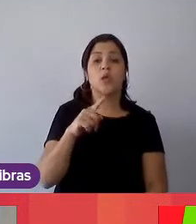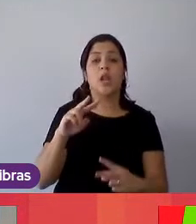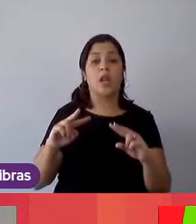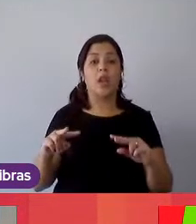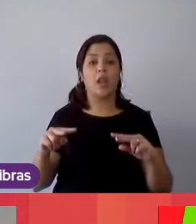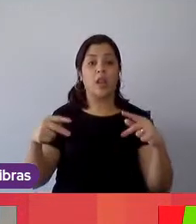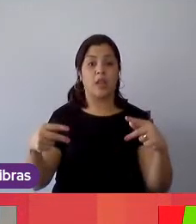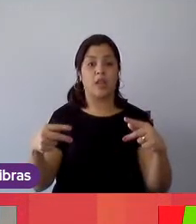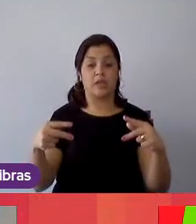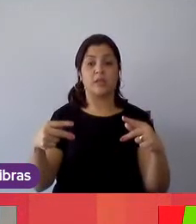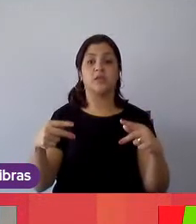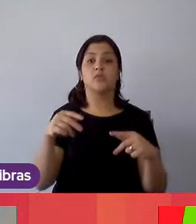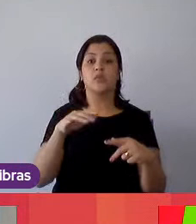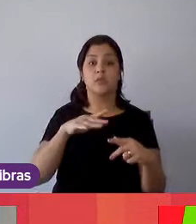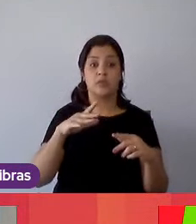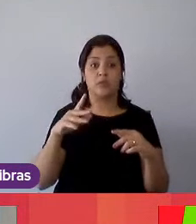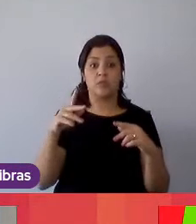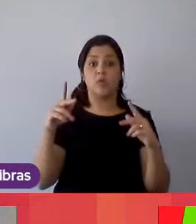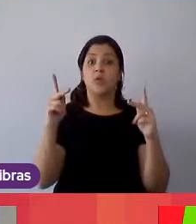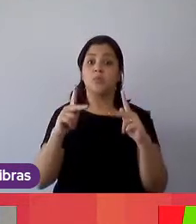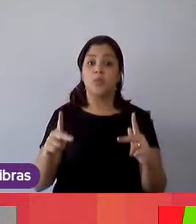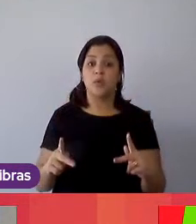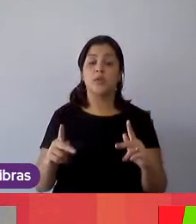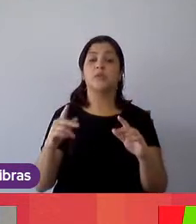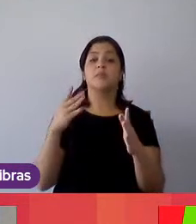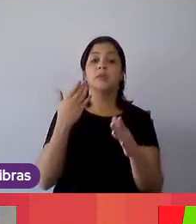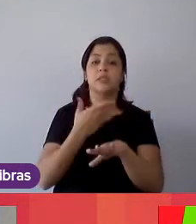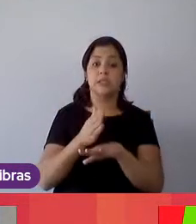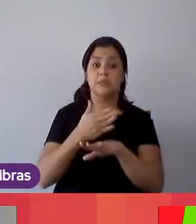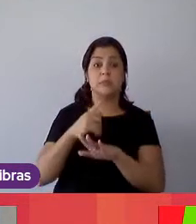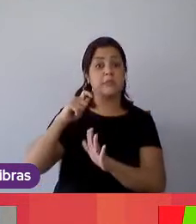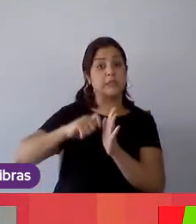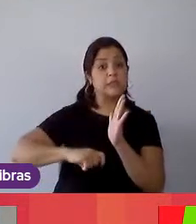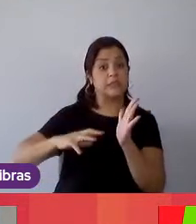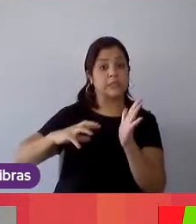aqui do nosso programa de estágio para vocês se inscreverem